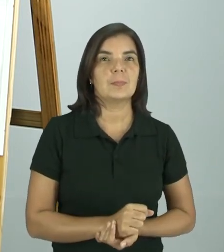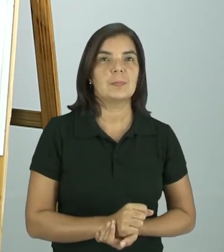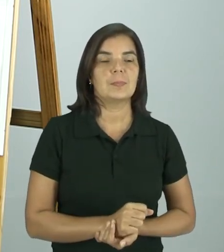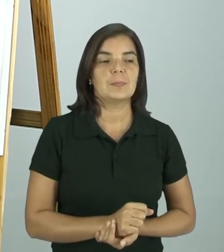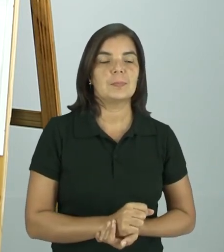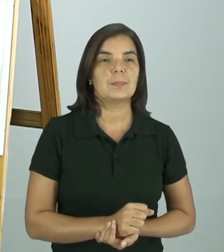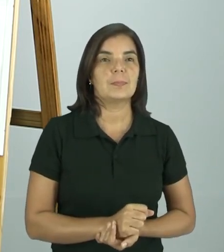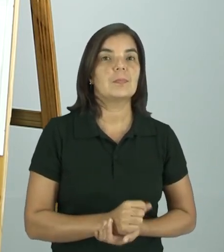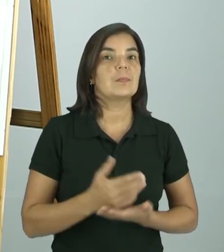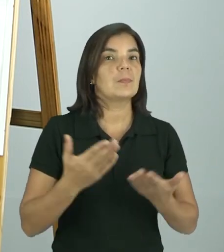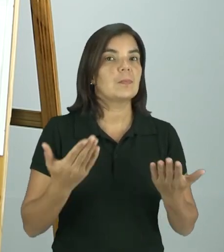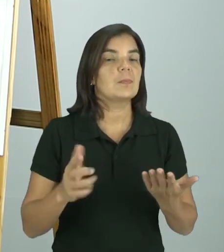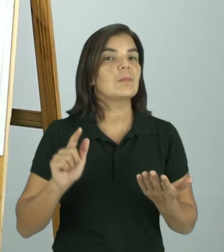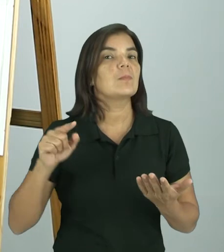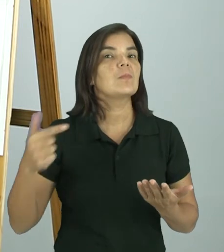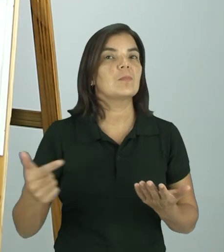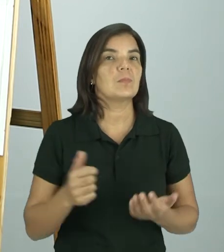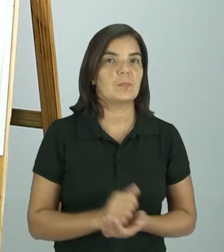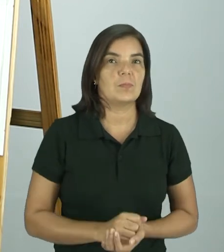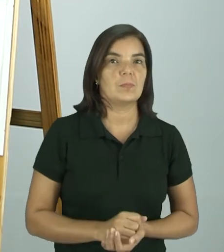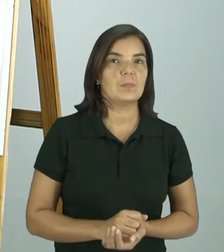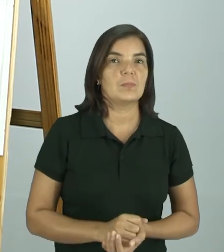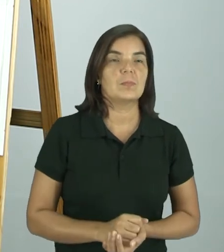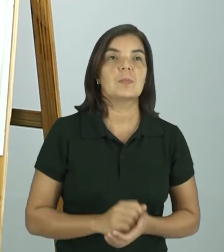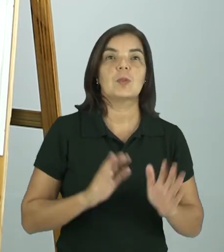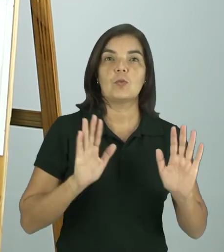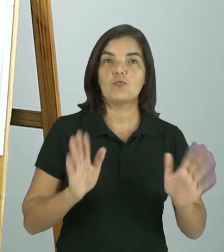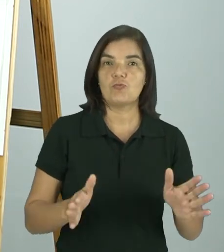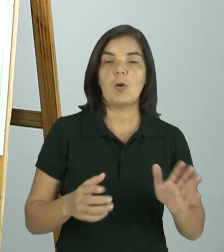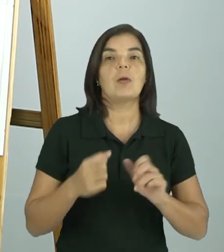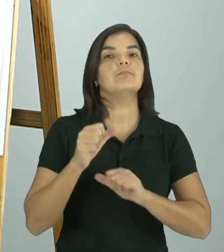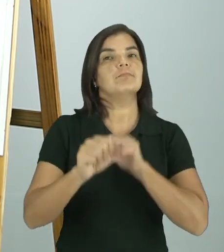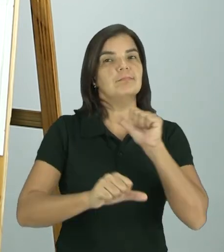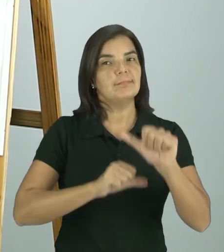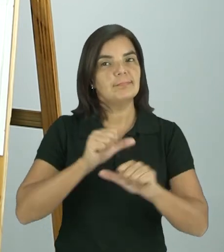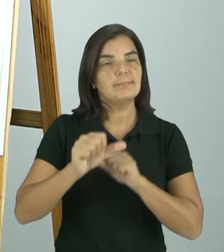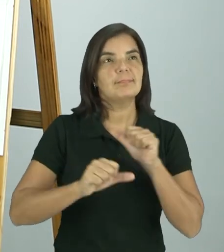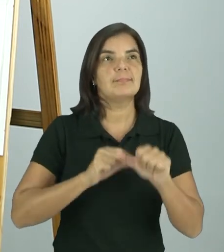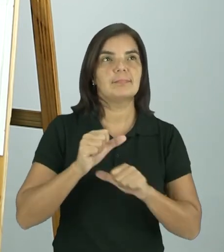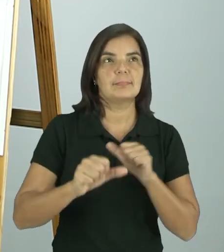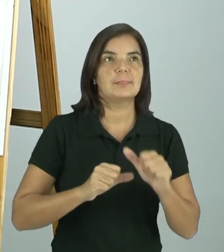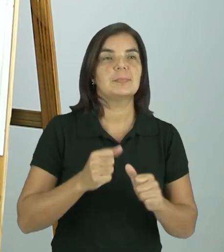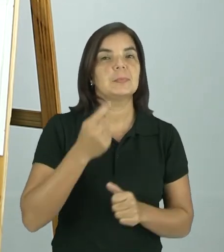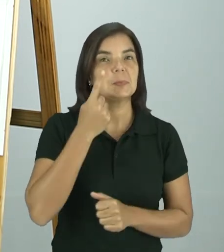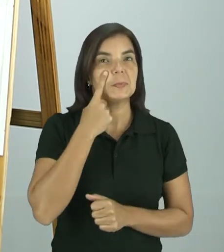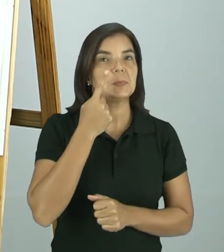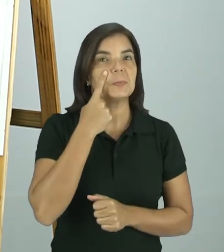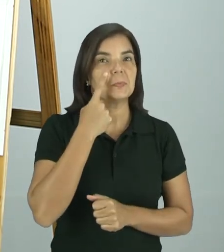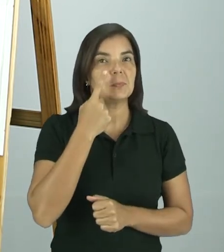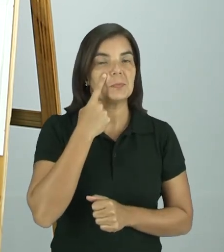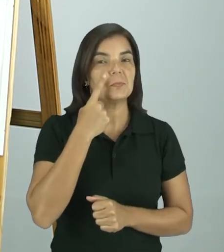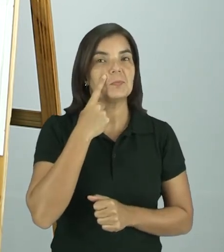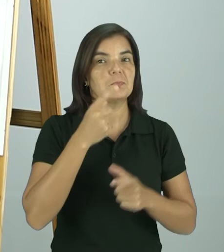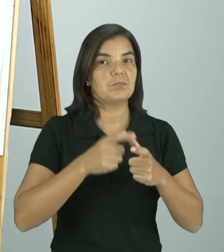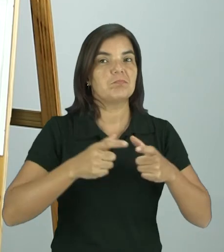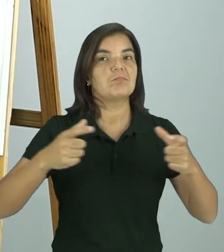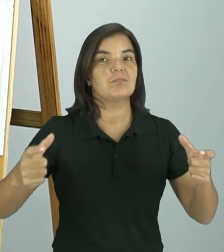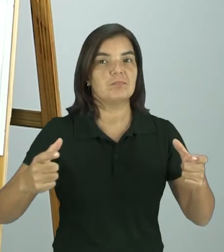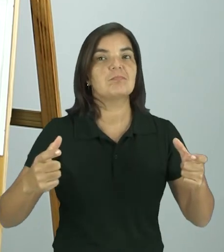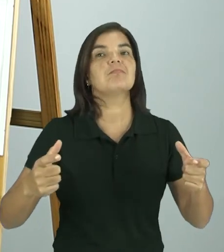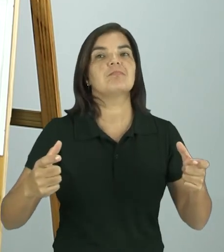E nessa? Já está bastante transformada. Podemos observar grandes